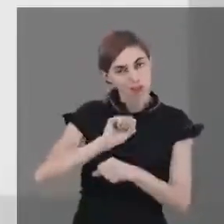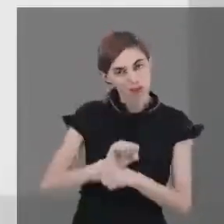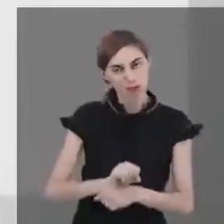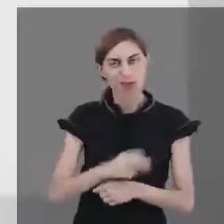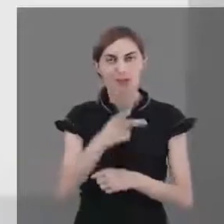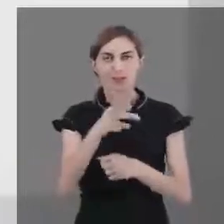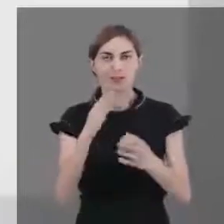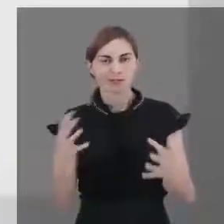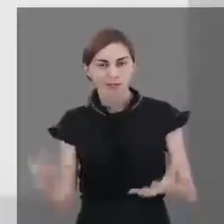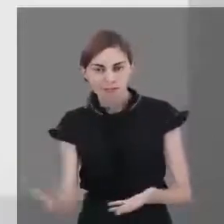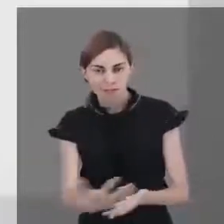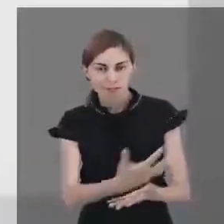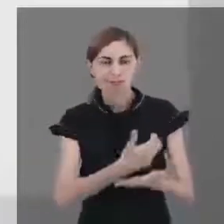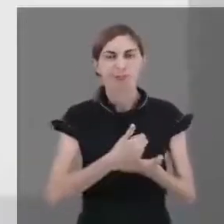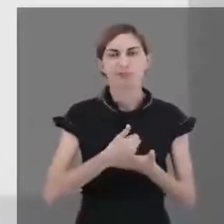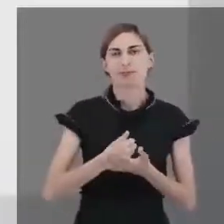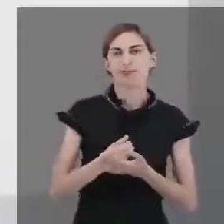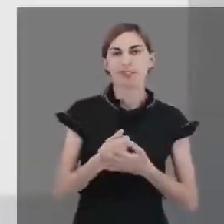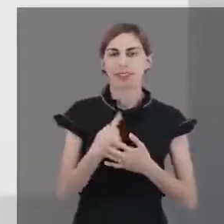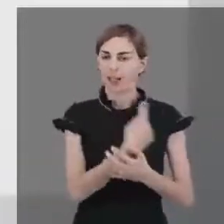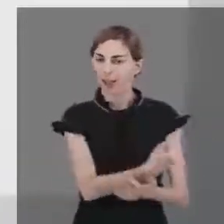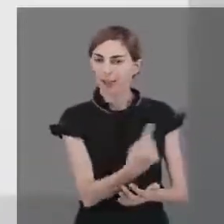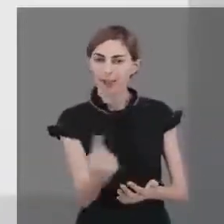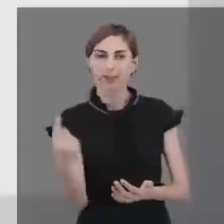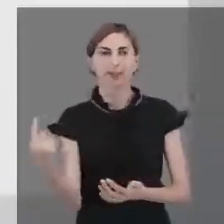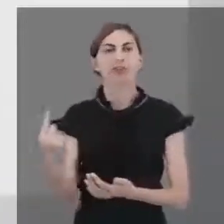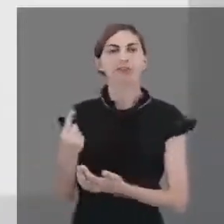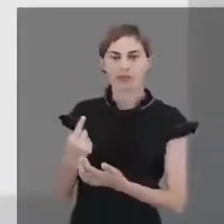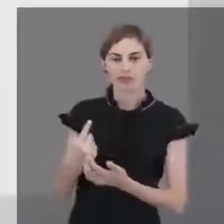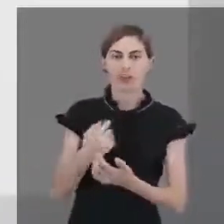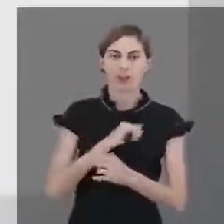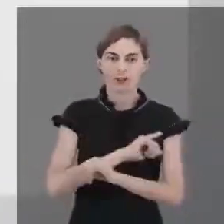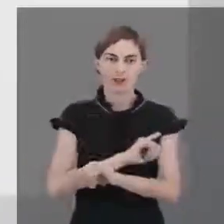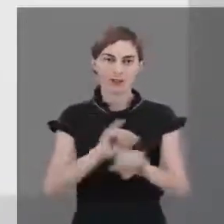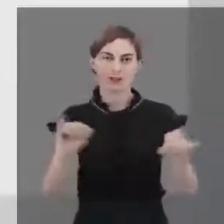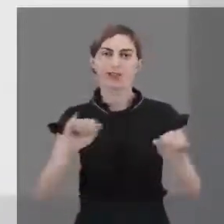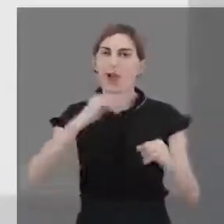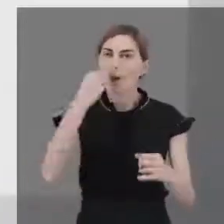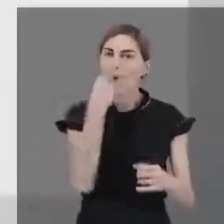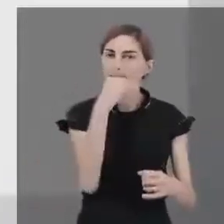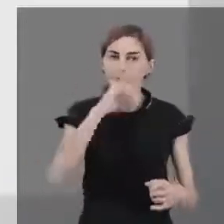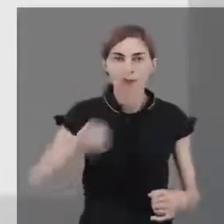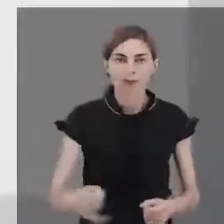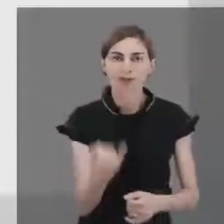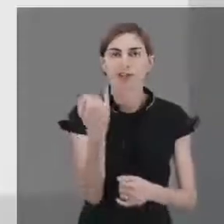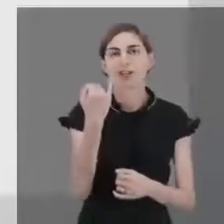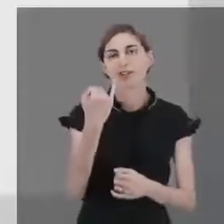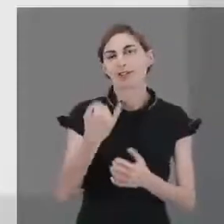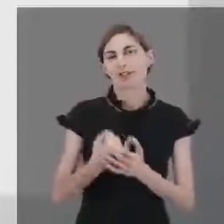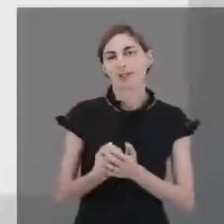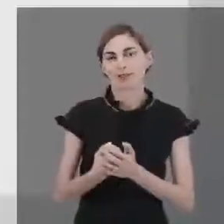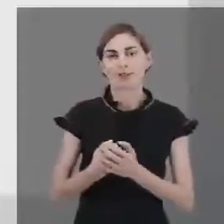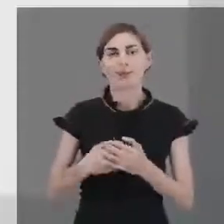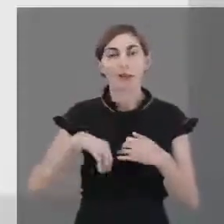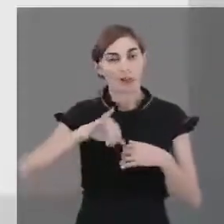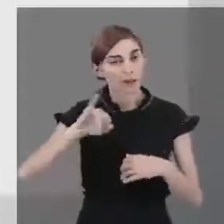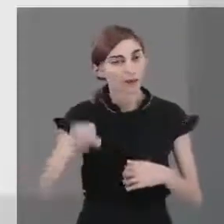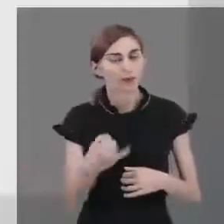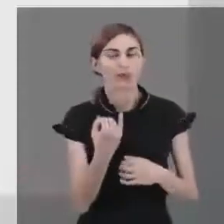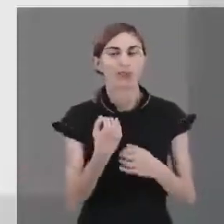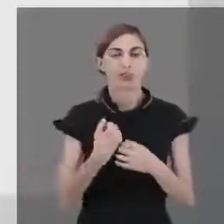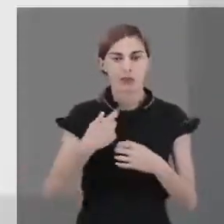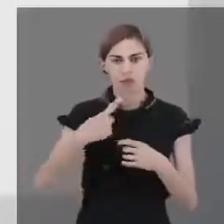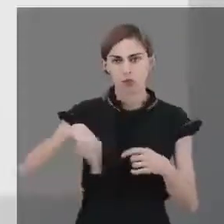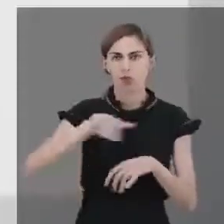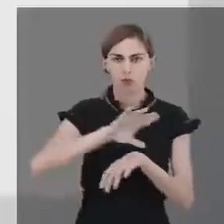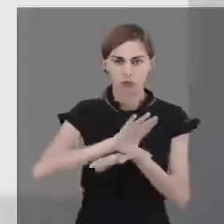essa acolhida é dizer para cada uma e para cada um, aproveitem essa oportunidade. O